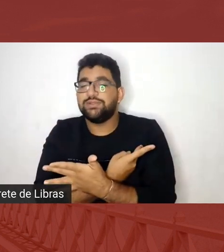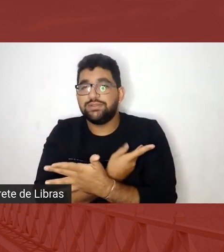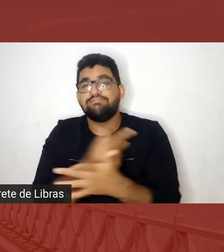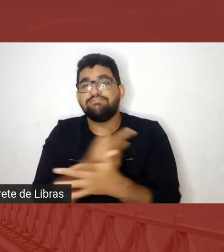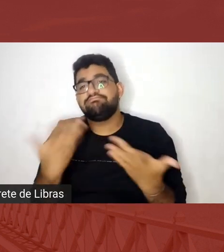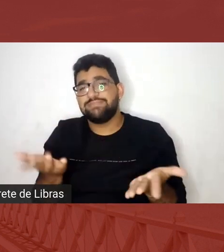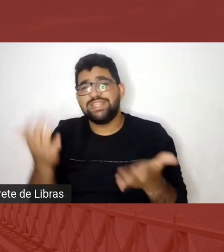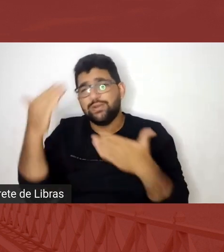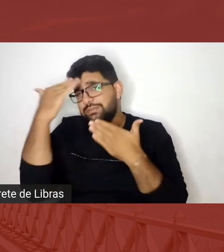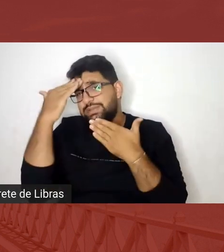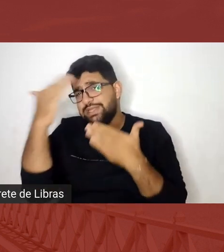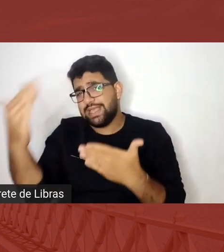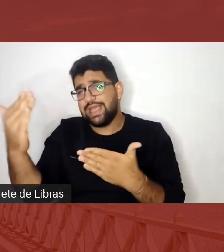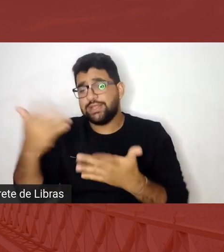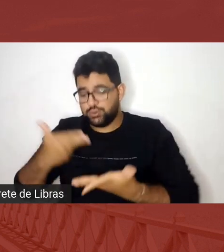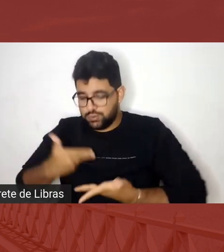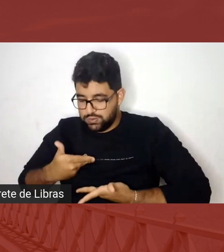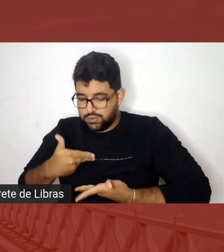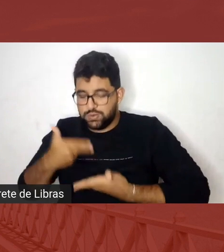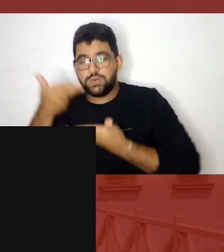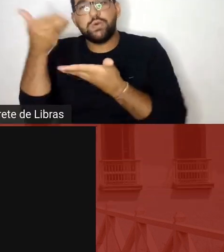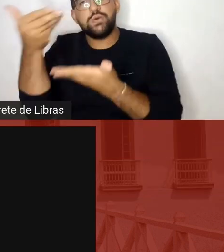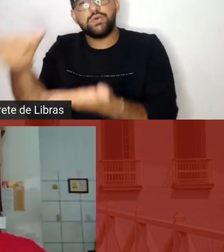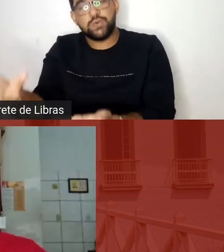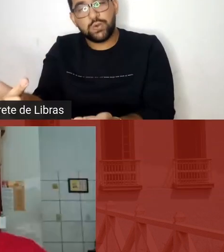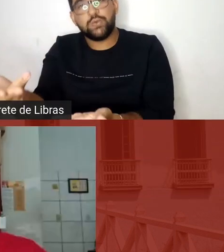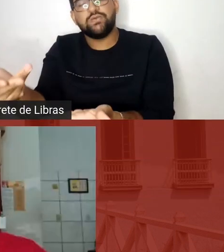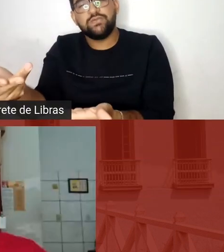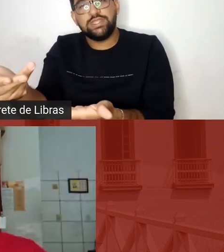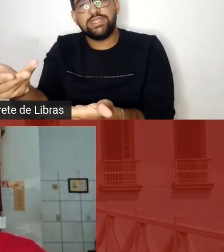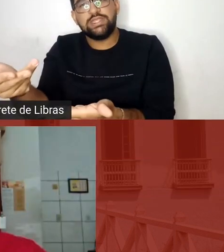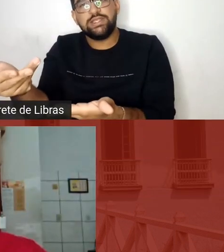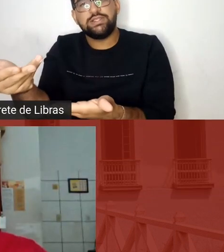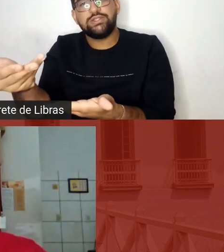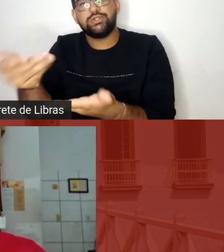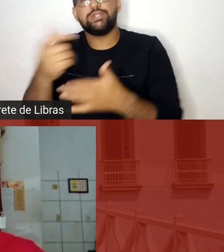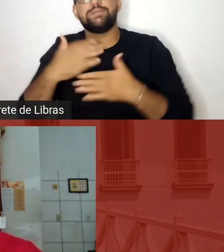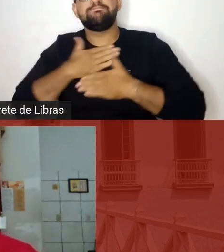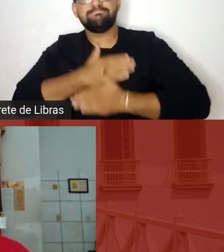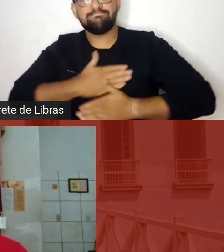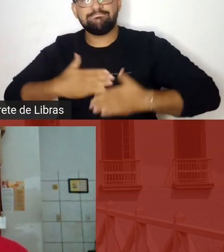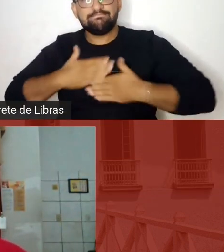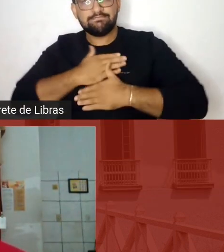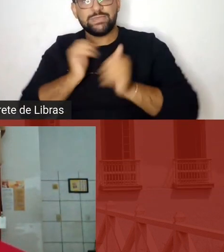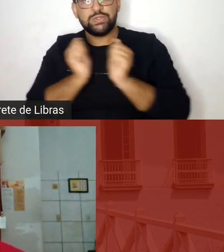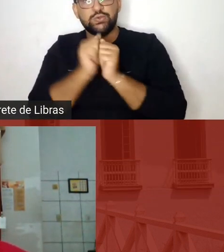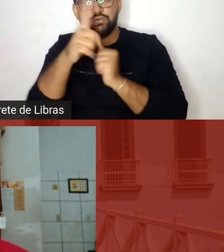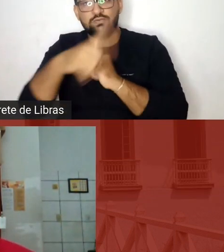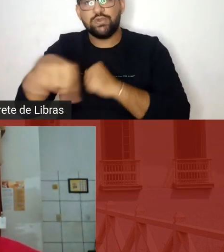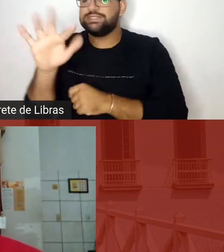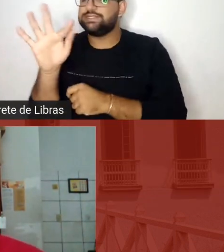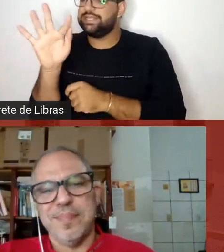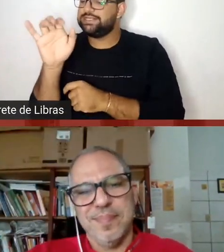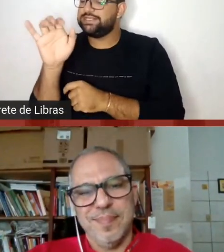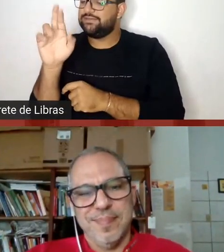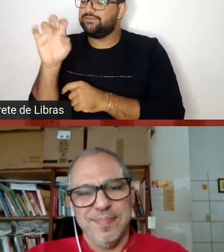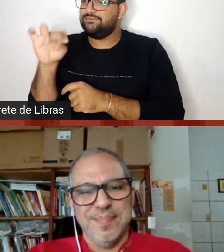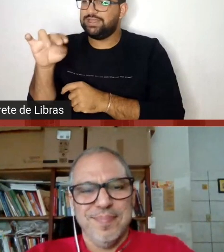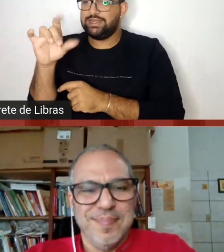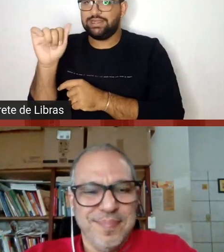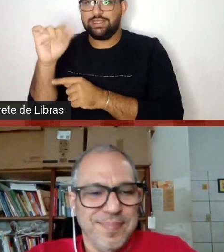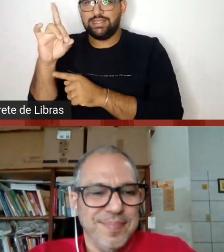convite também, obrigado, tá, é, é satisfação participar, tá com a Fernanda aí, também, que é